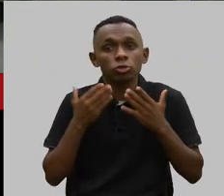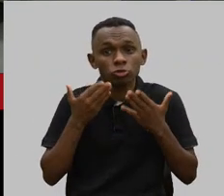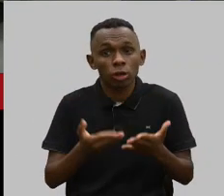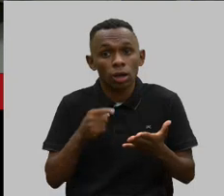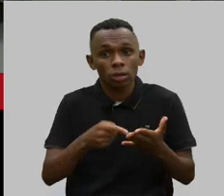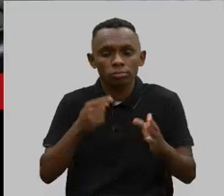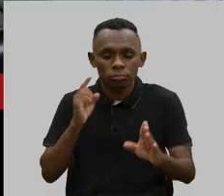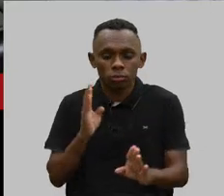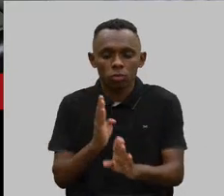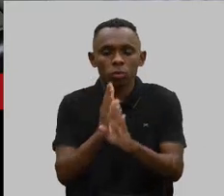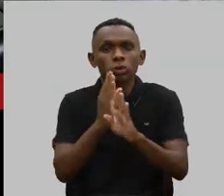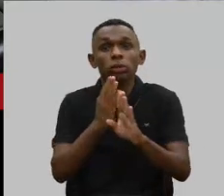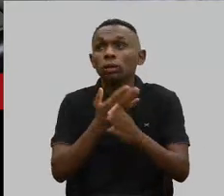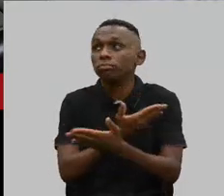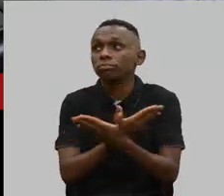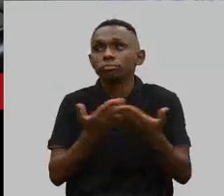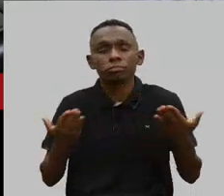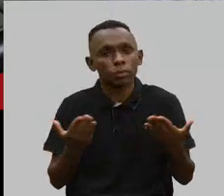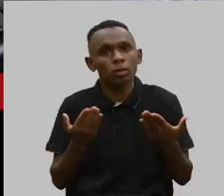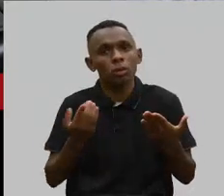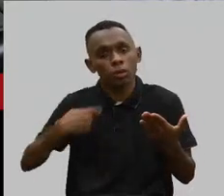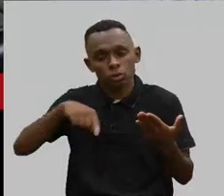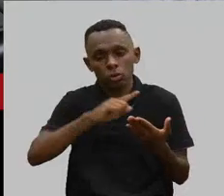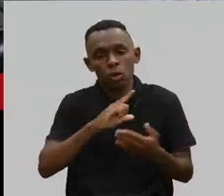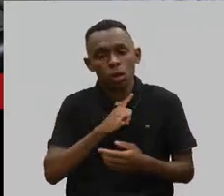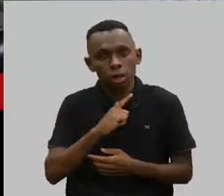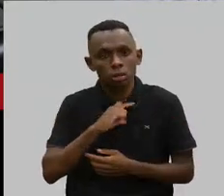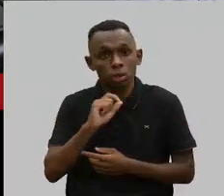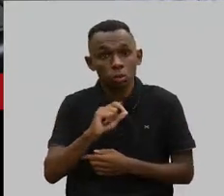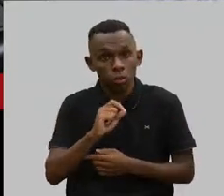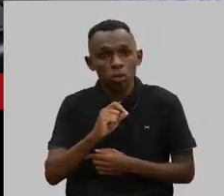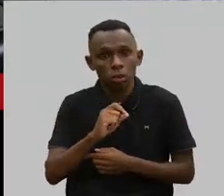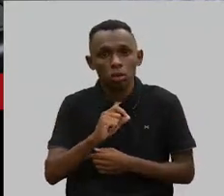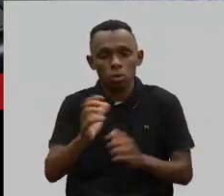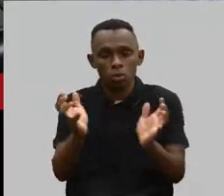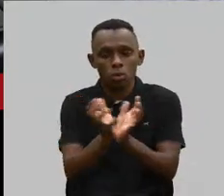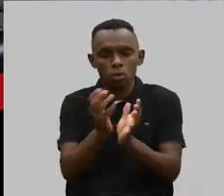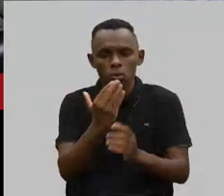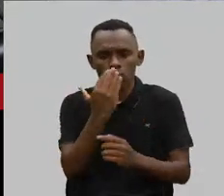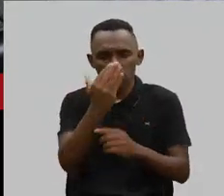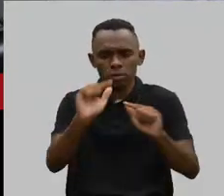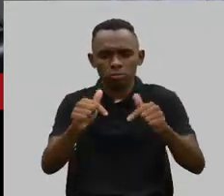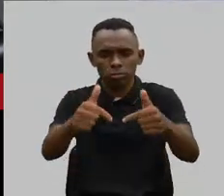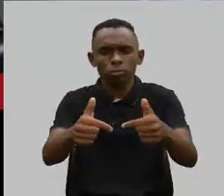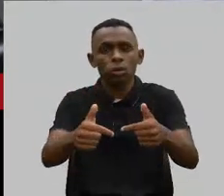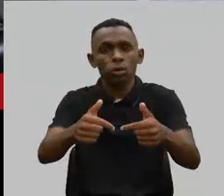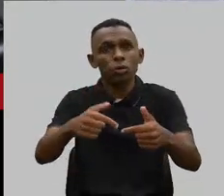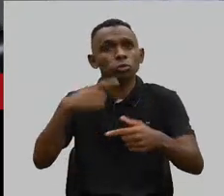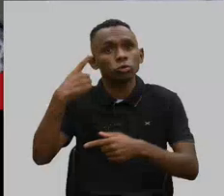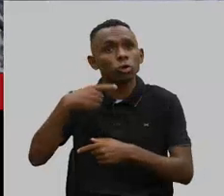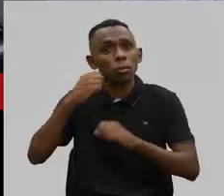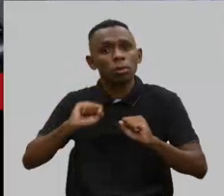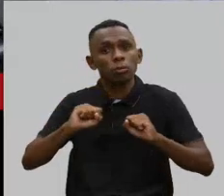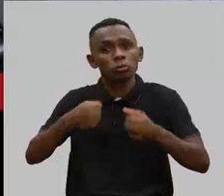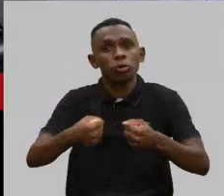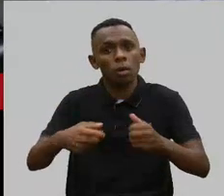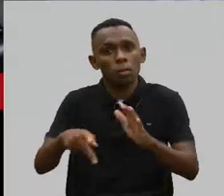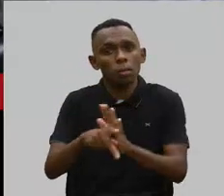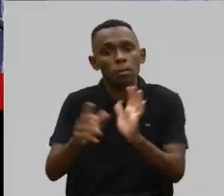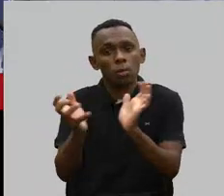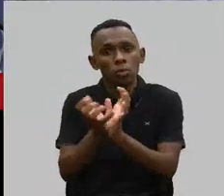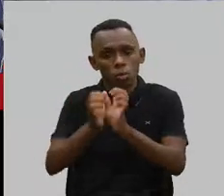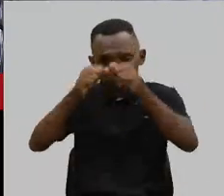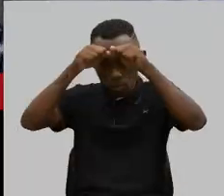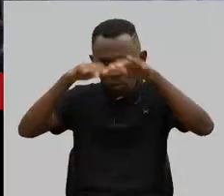encontrar tudo isso, porque nós temos, gente, uma frente parlamentar em defesa dos autistas nessa